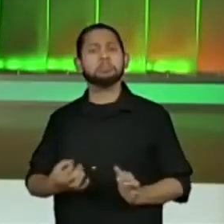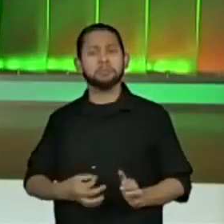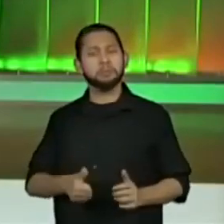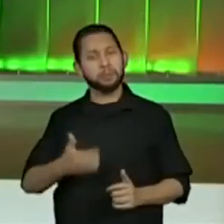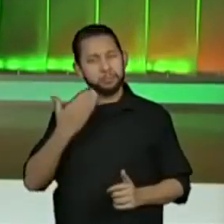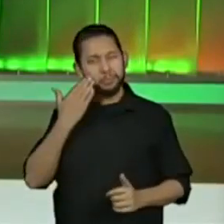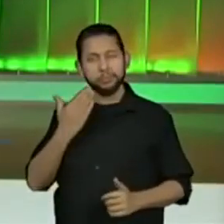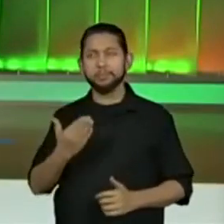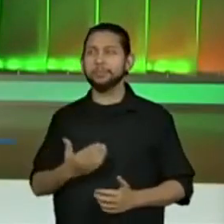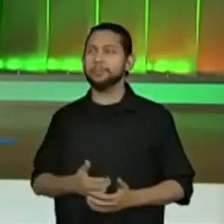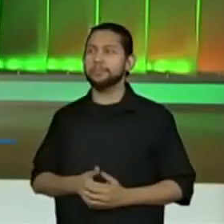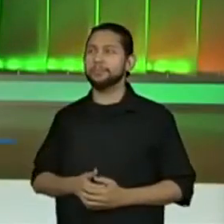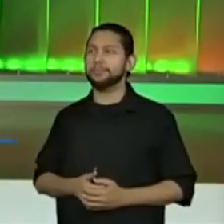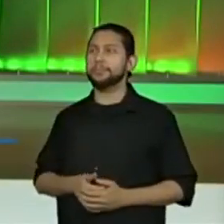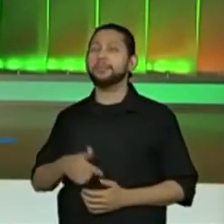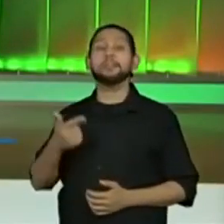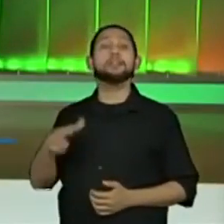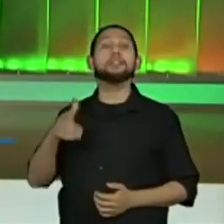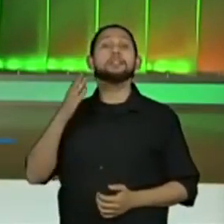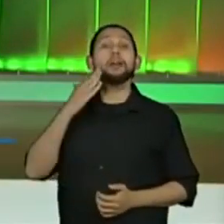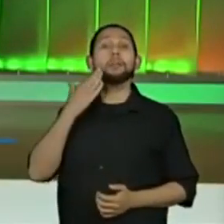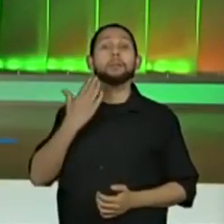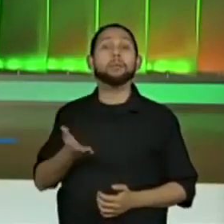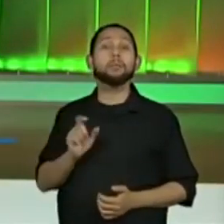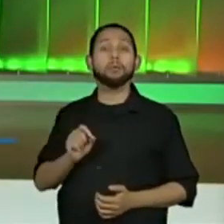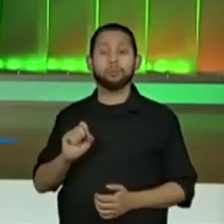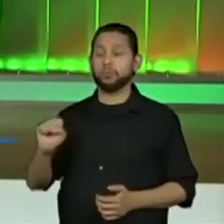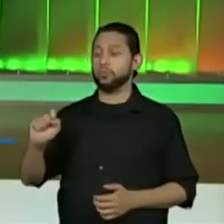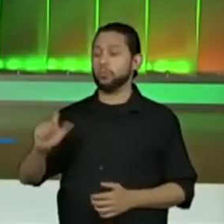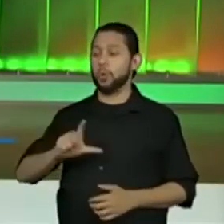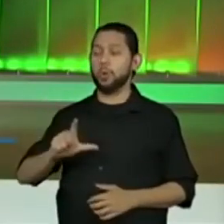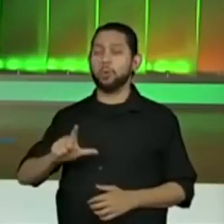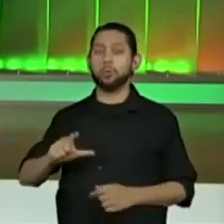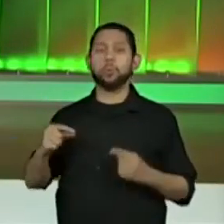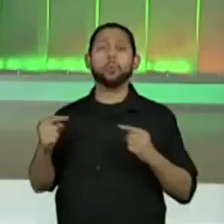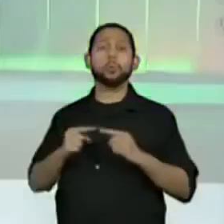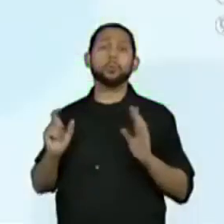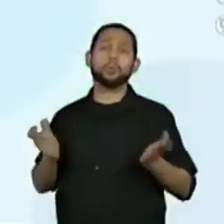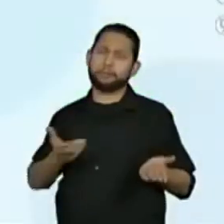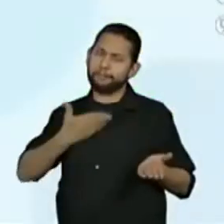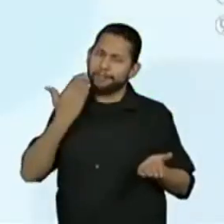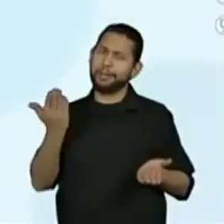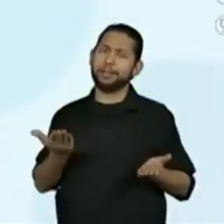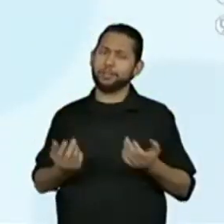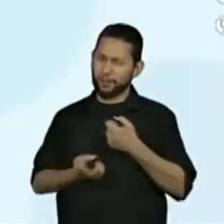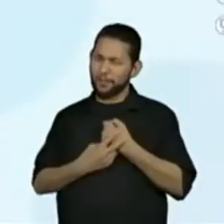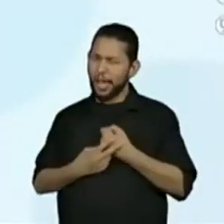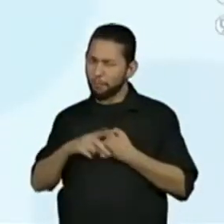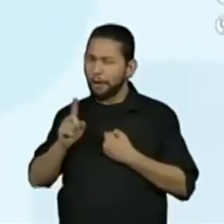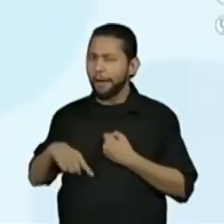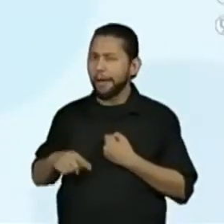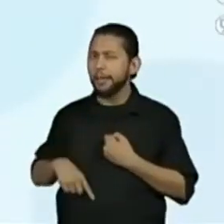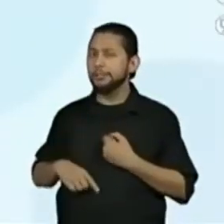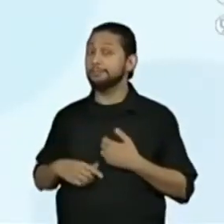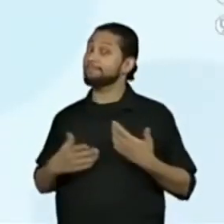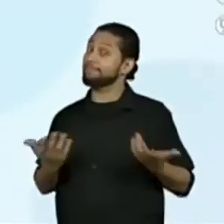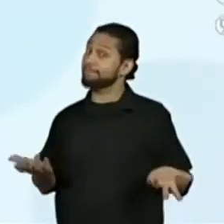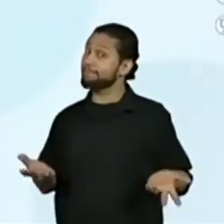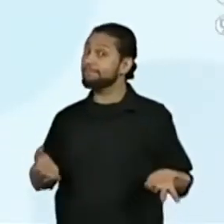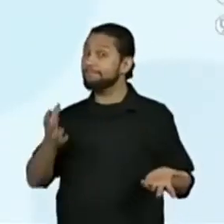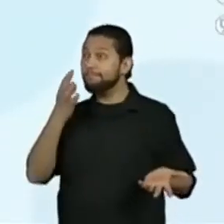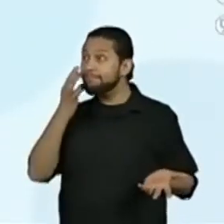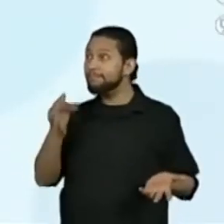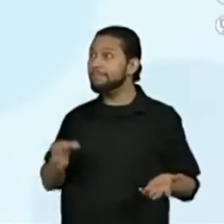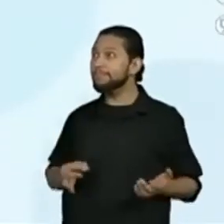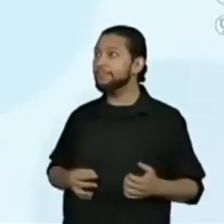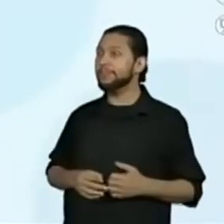Legal. Quem sabe me dizer o que seria a palavra sol? Sol é fácil. O aluno Luiz Felipe ligadinho